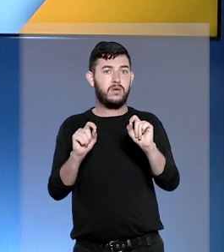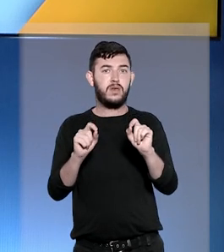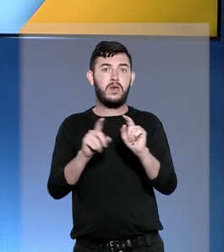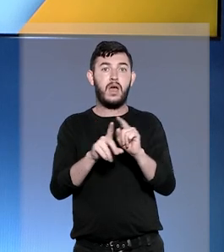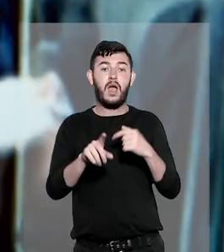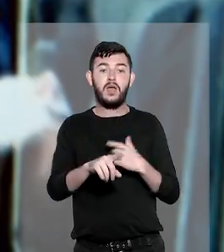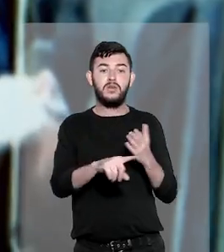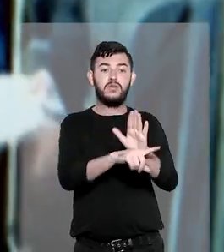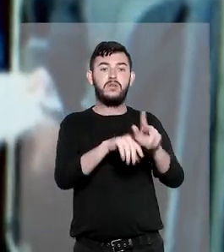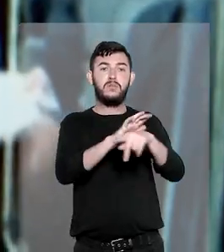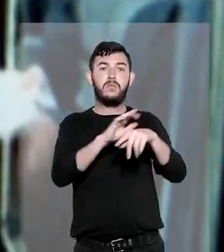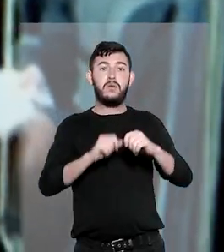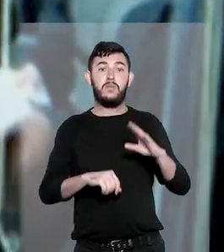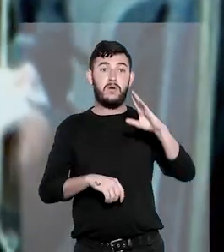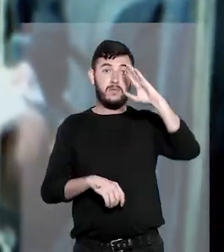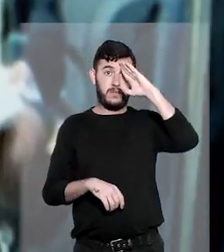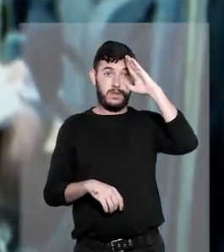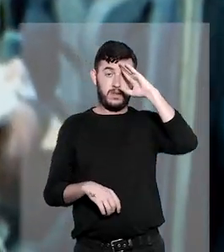HIV.